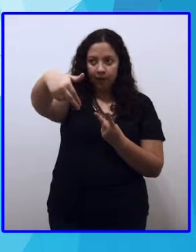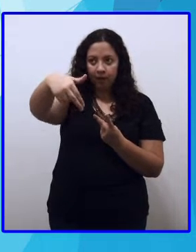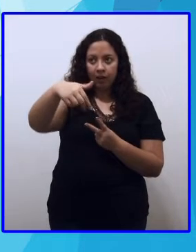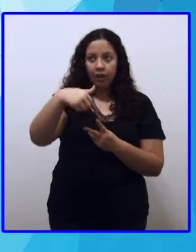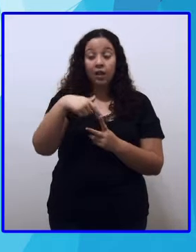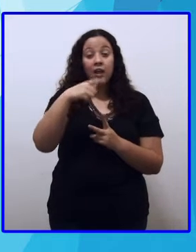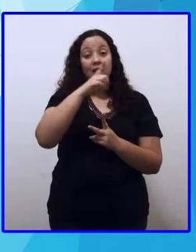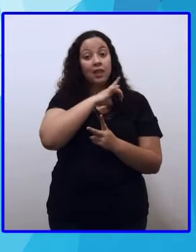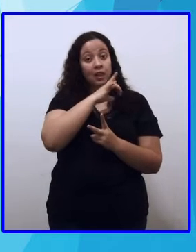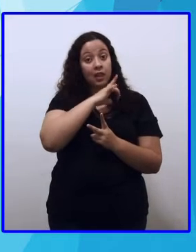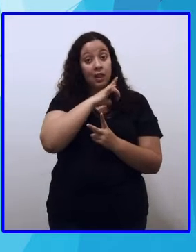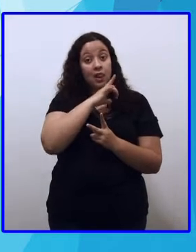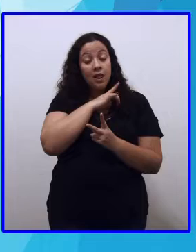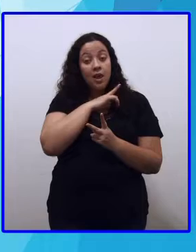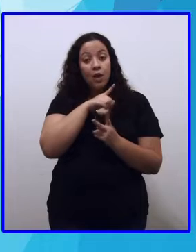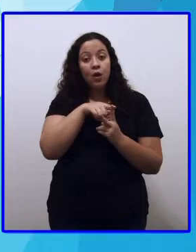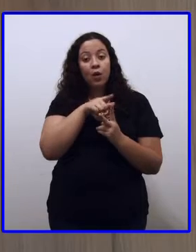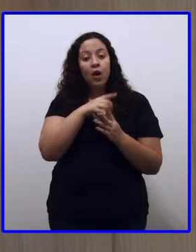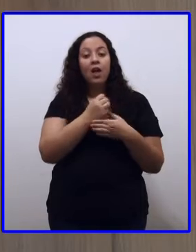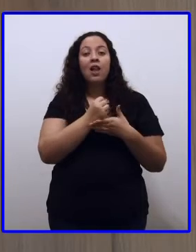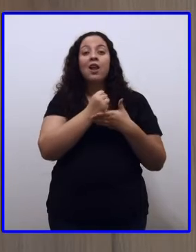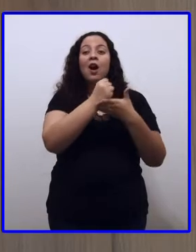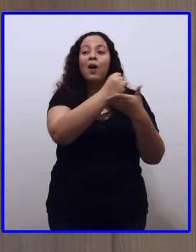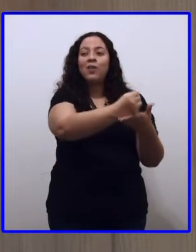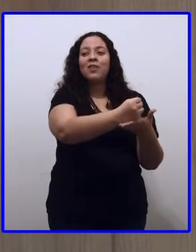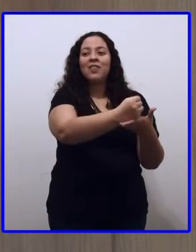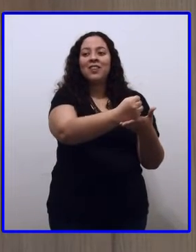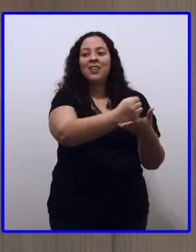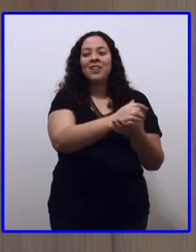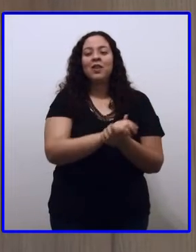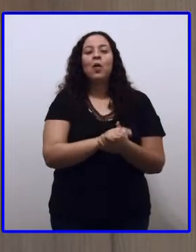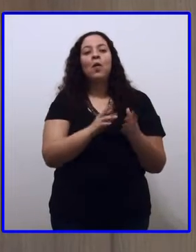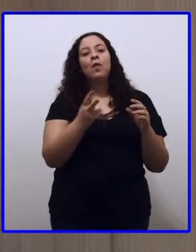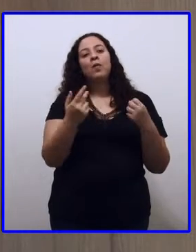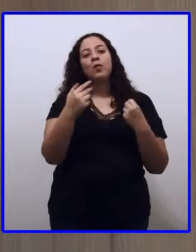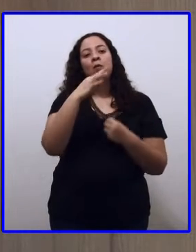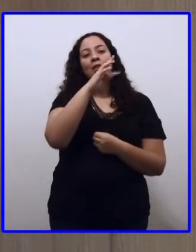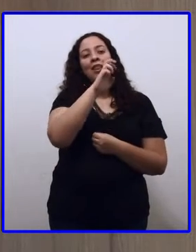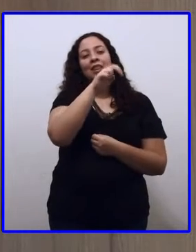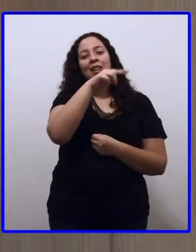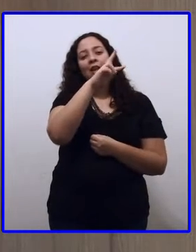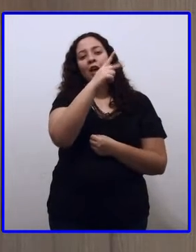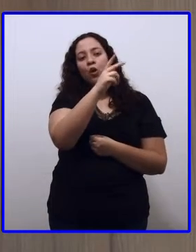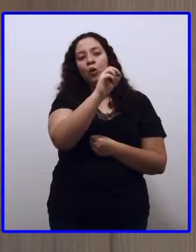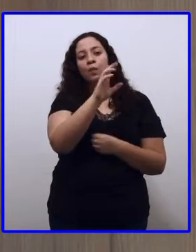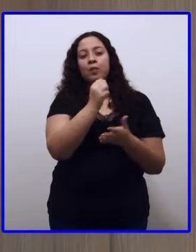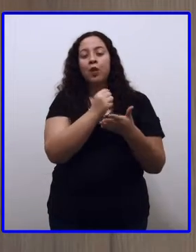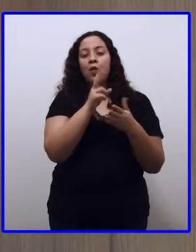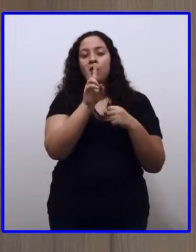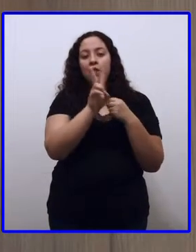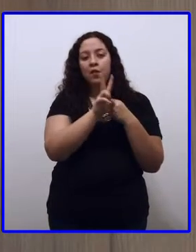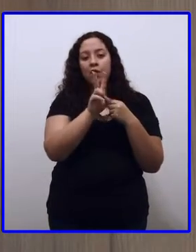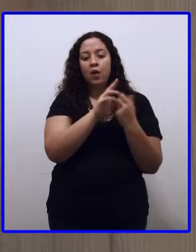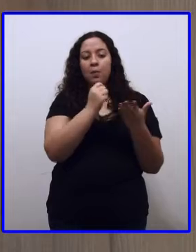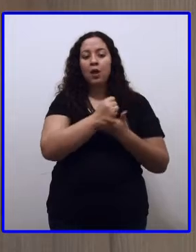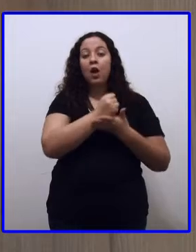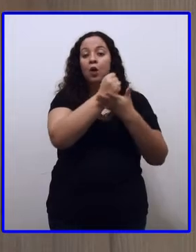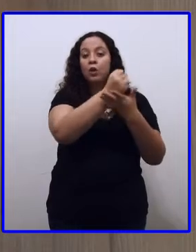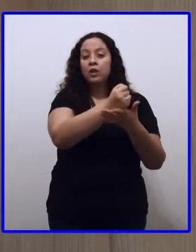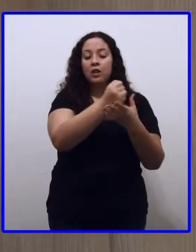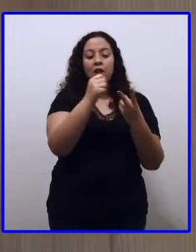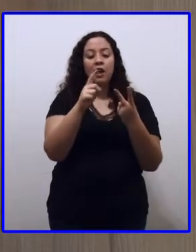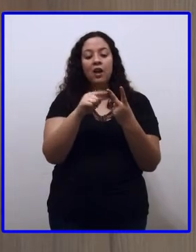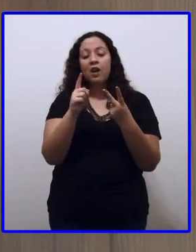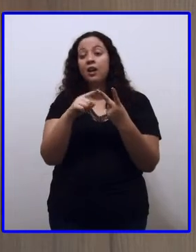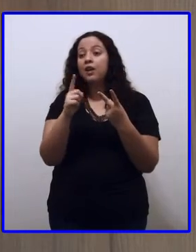auxiliar, certo? Então, tenho andado. O tenho é um verbo auxiliar e andado é o verbo principal.